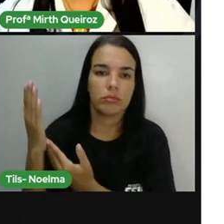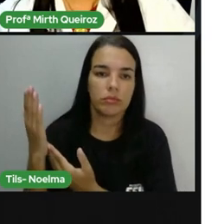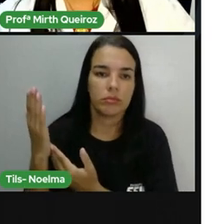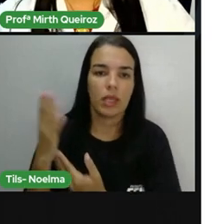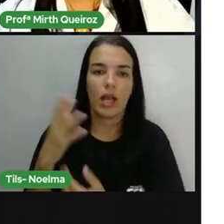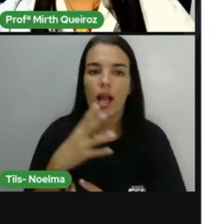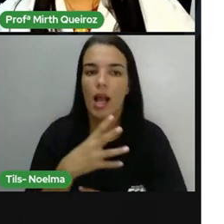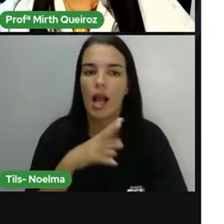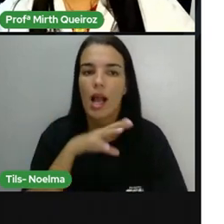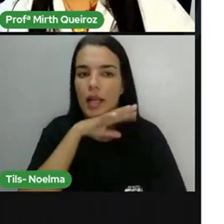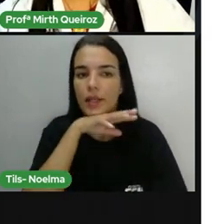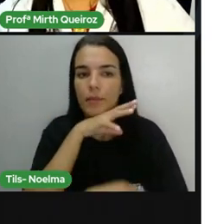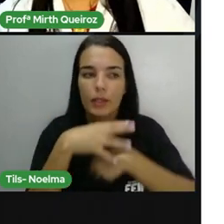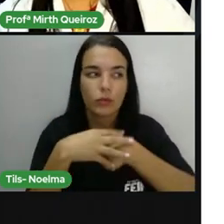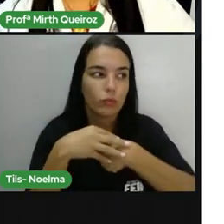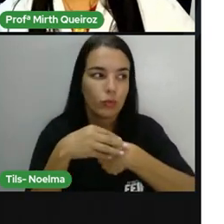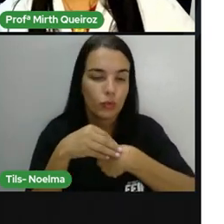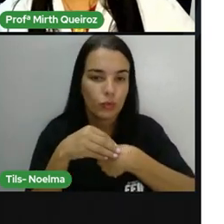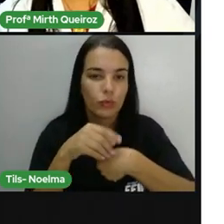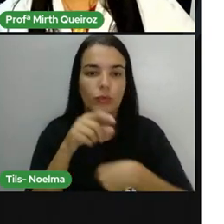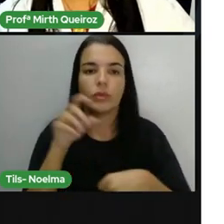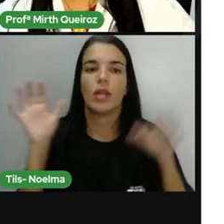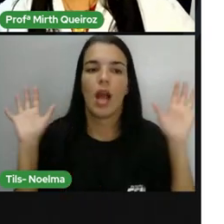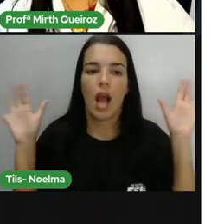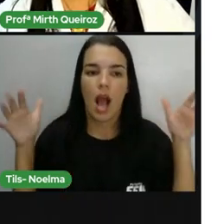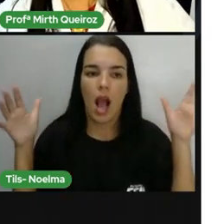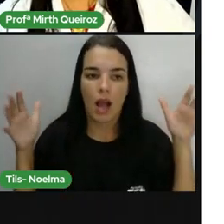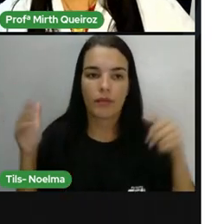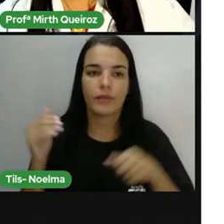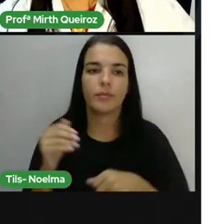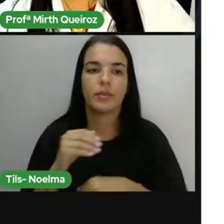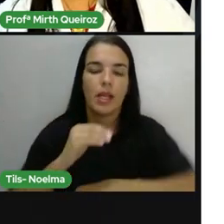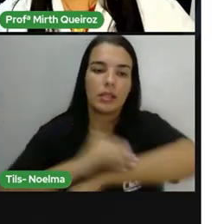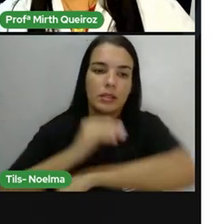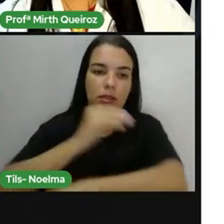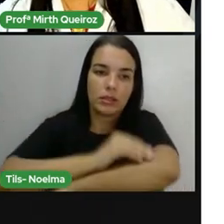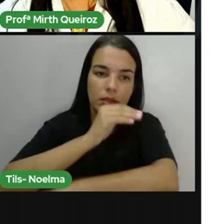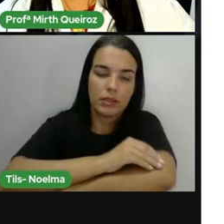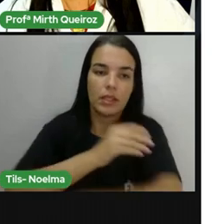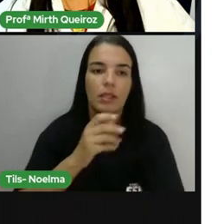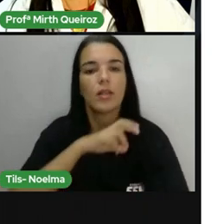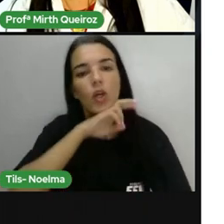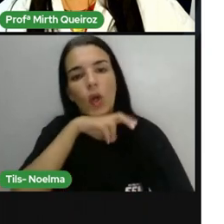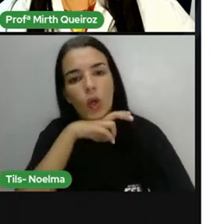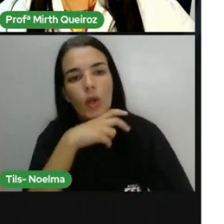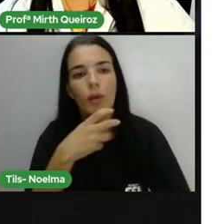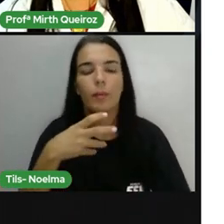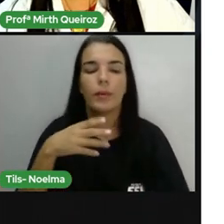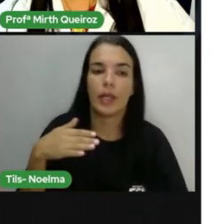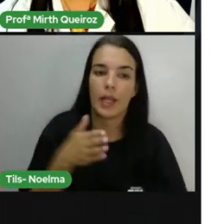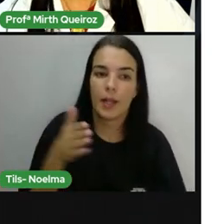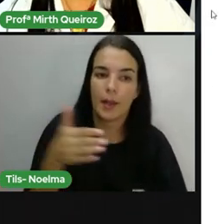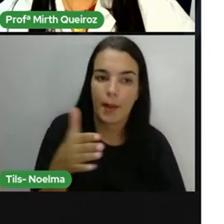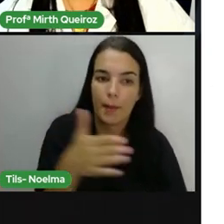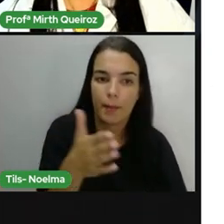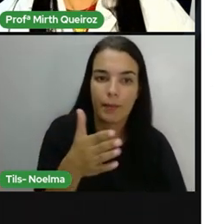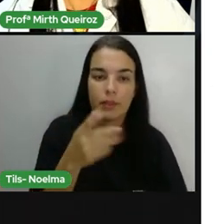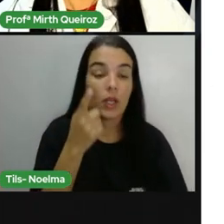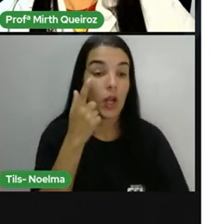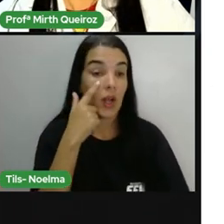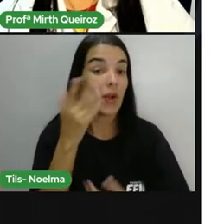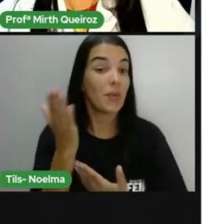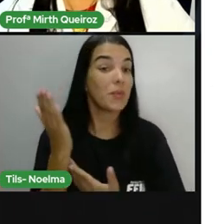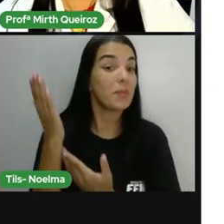Mamíferos, aves, répteis, anfíbios e peixes. Que tipo de gráfico é esse aqui?